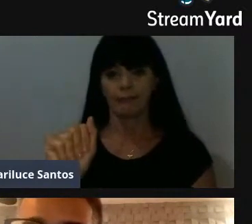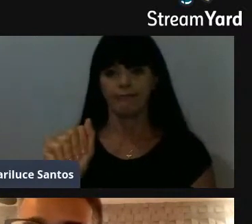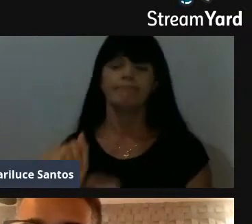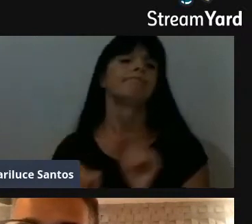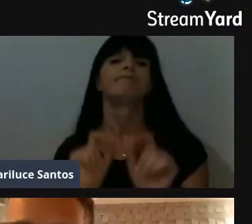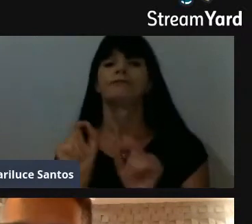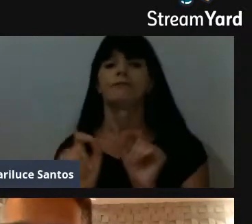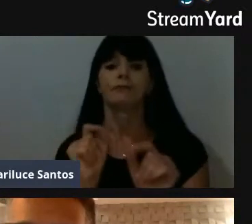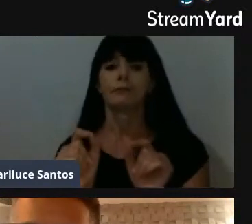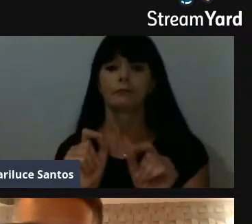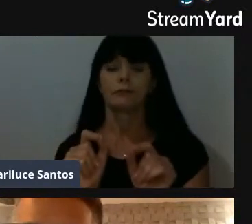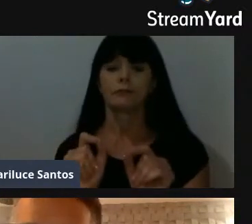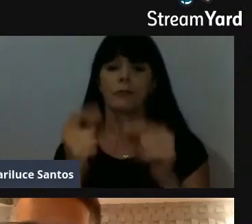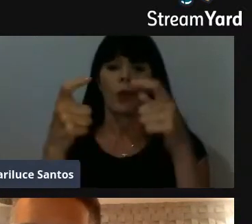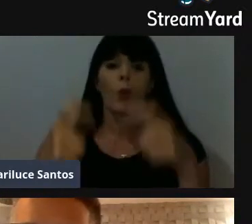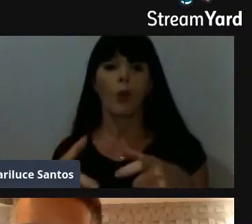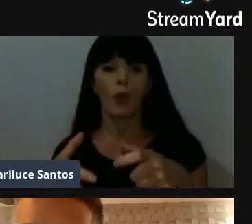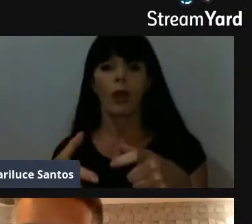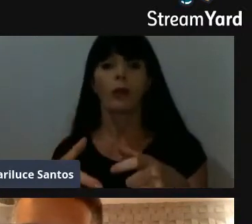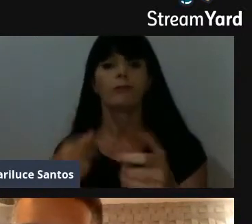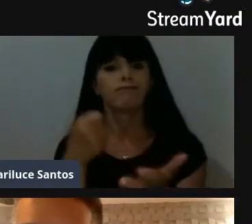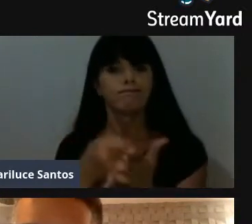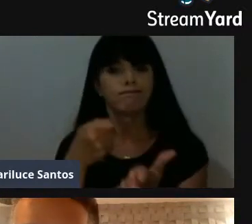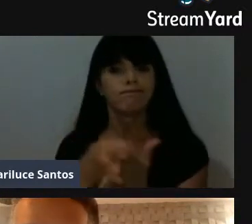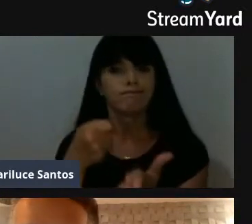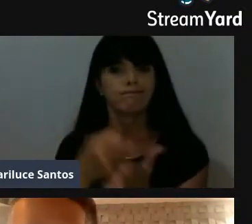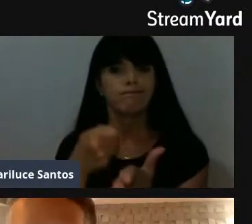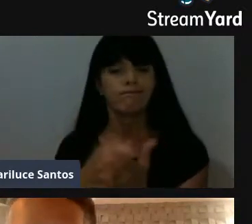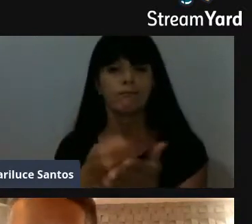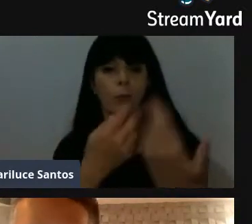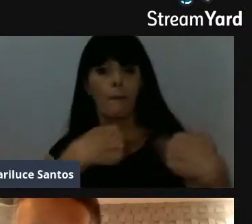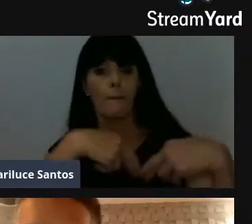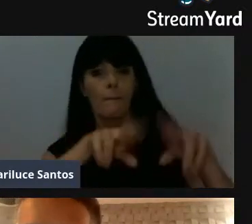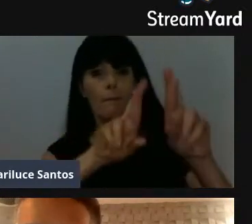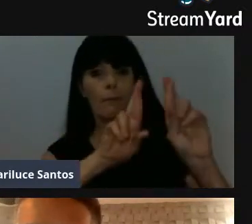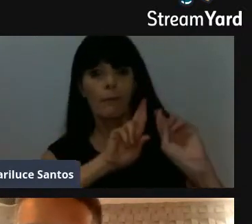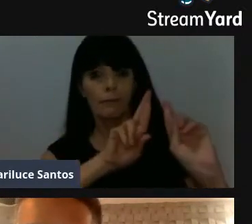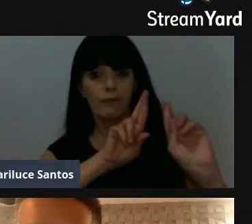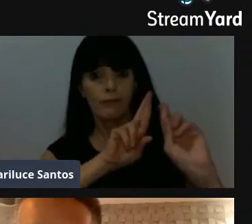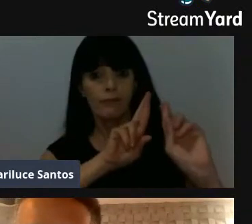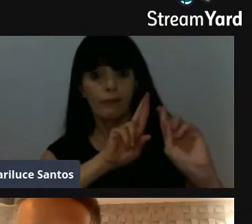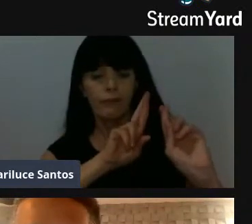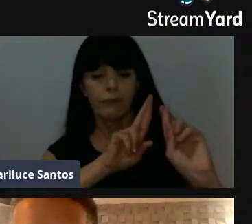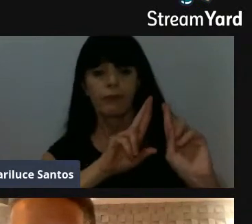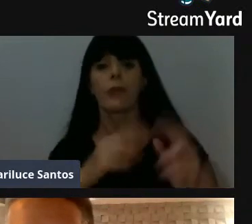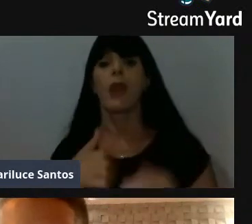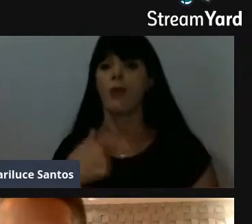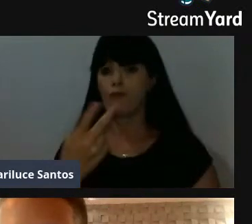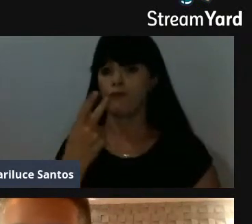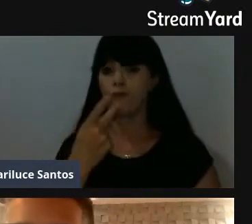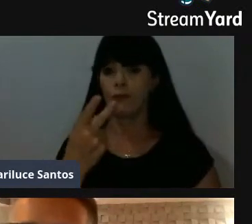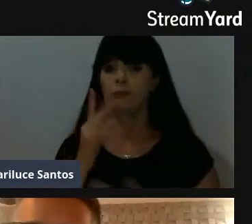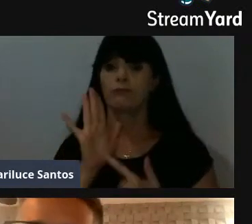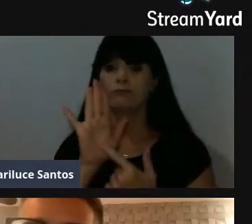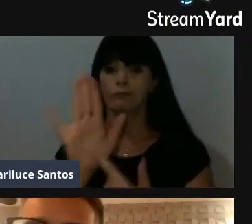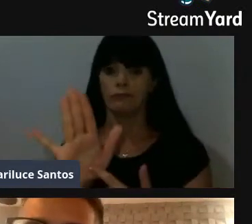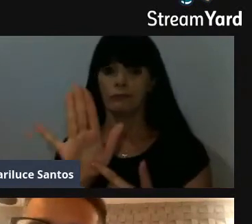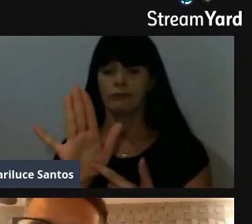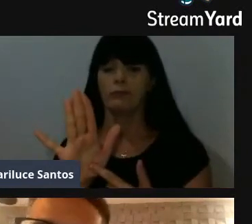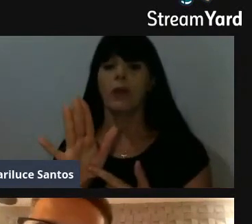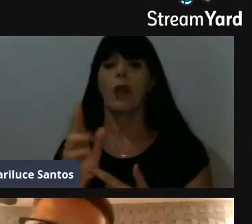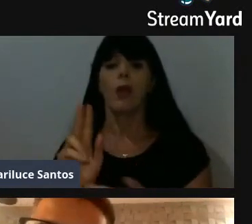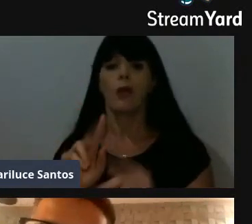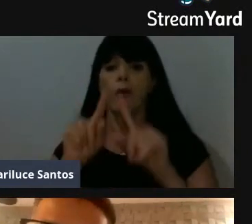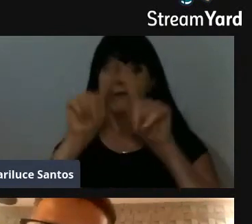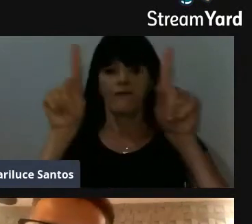é um local que exige realmente muita responsabilidade, eu falei que na minha apresentação, que eu fui empossado no início desse